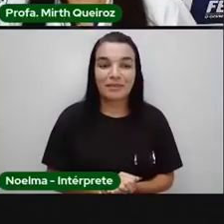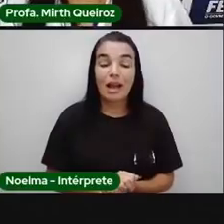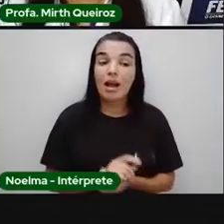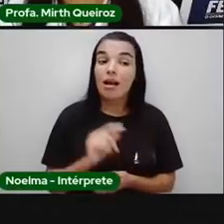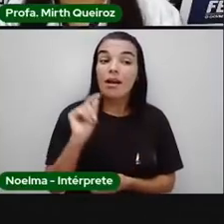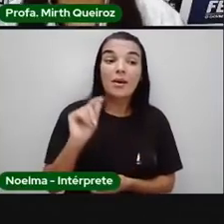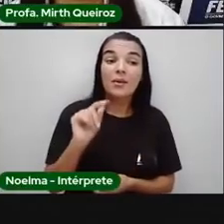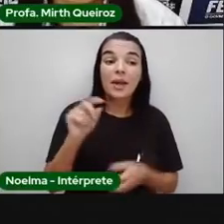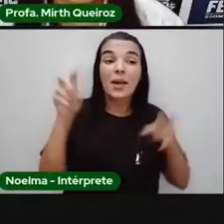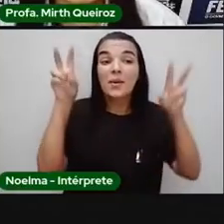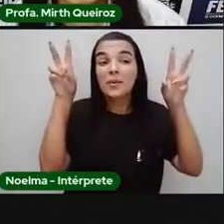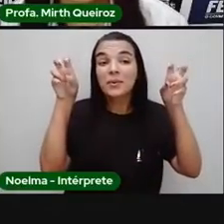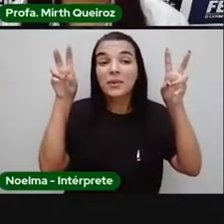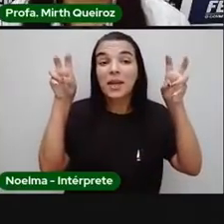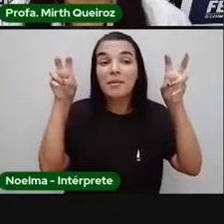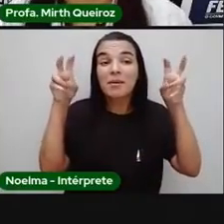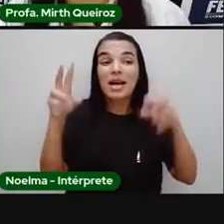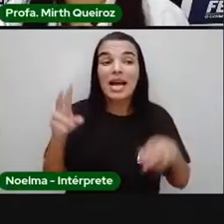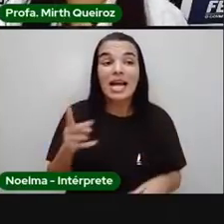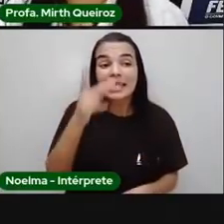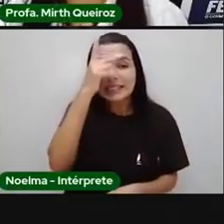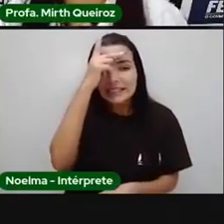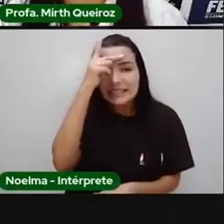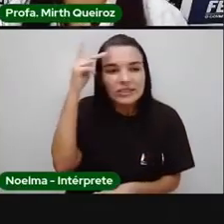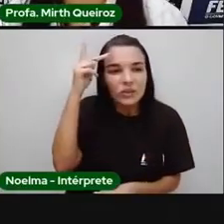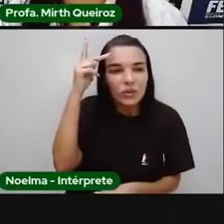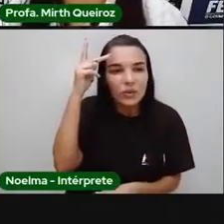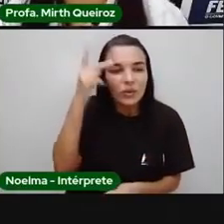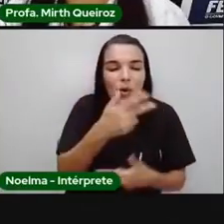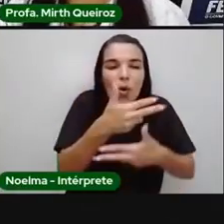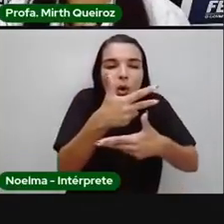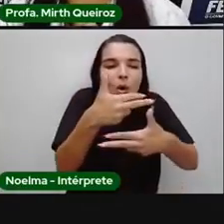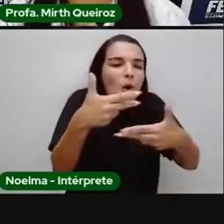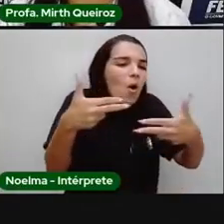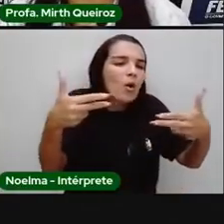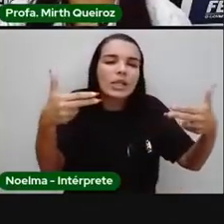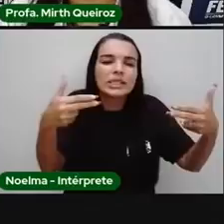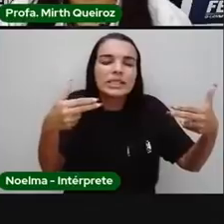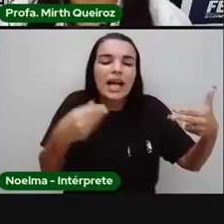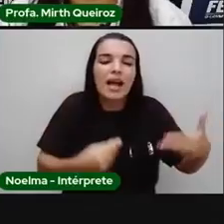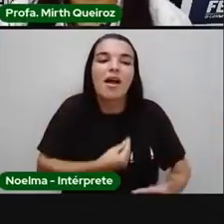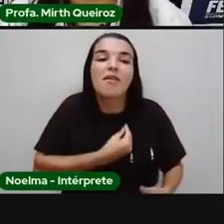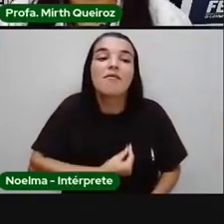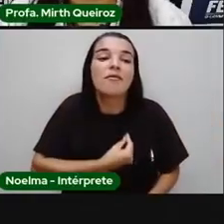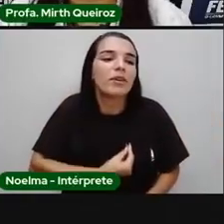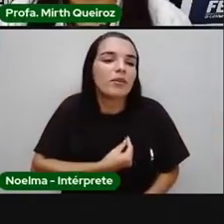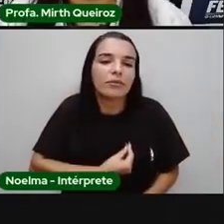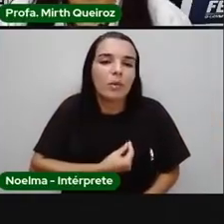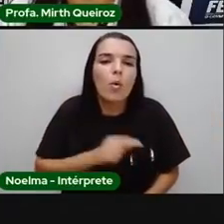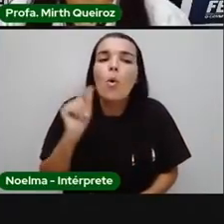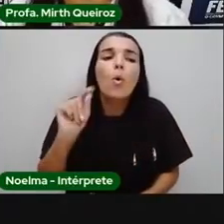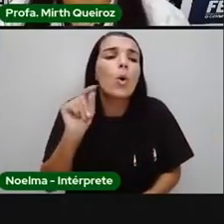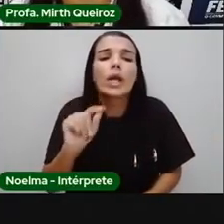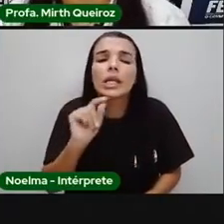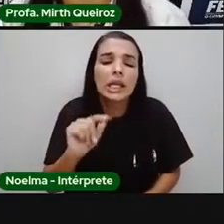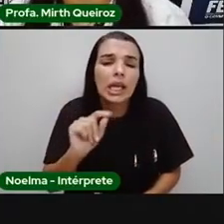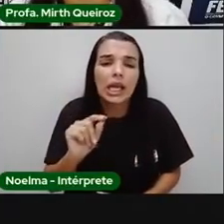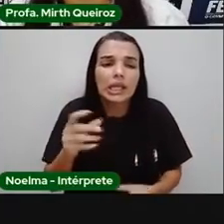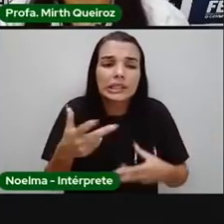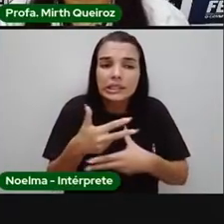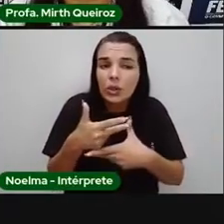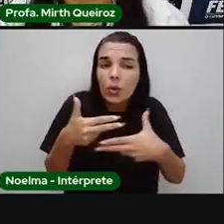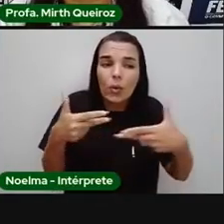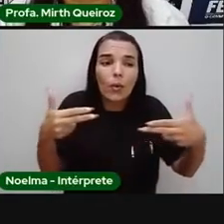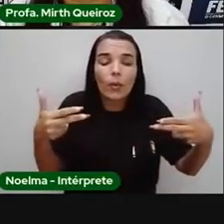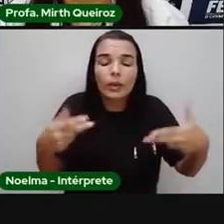Hoje nós iremos falar sobre os seres vivos. O que são os seres vivos? O que é